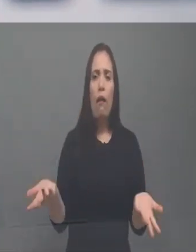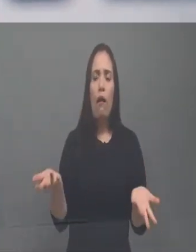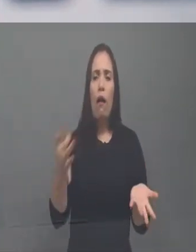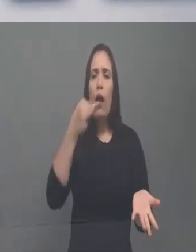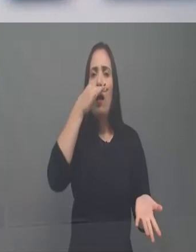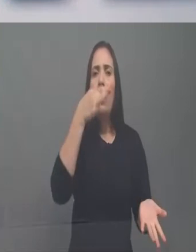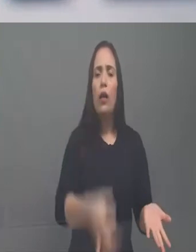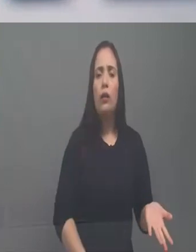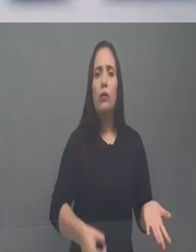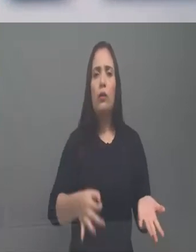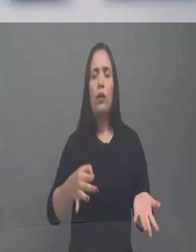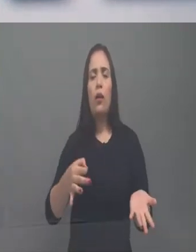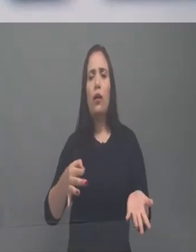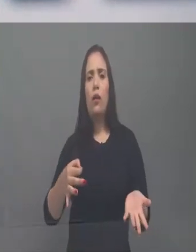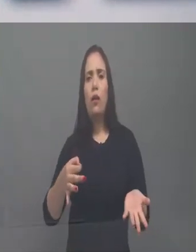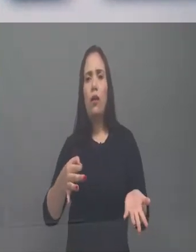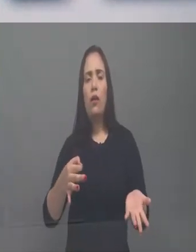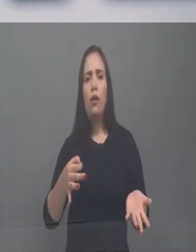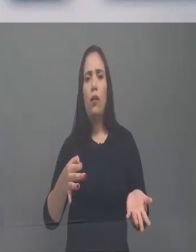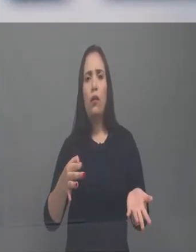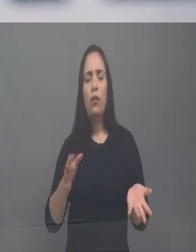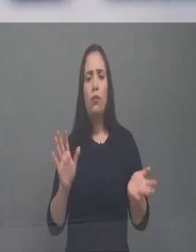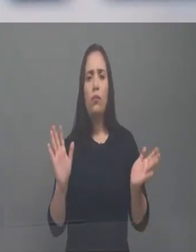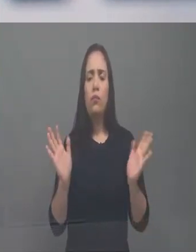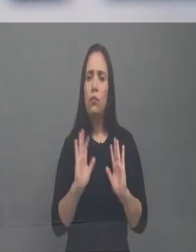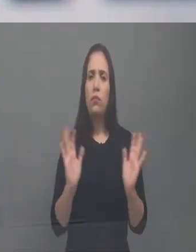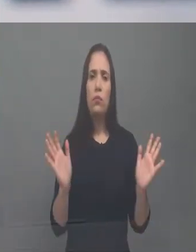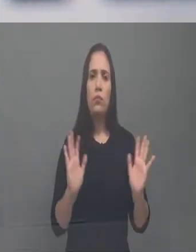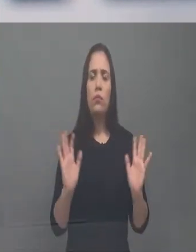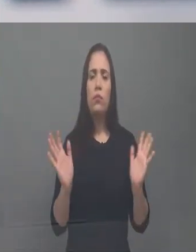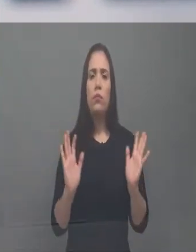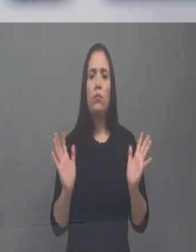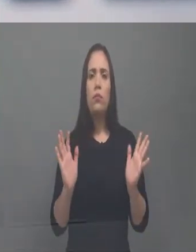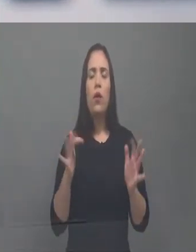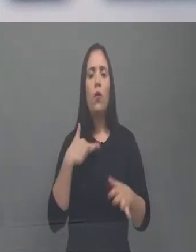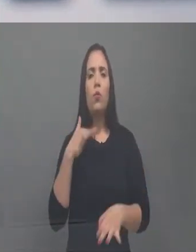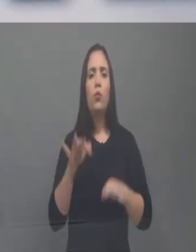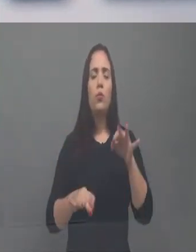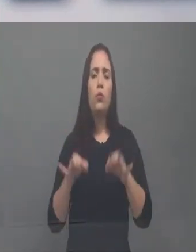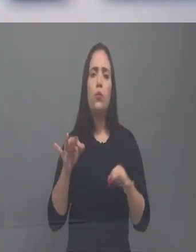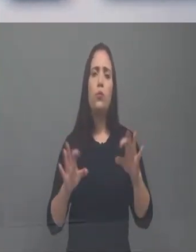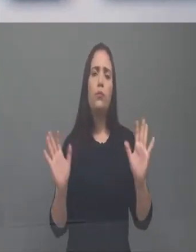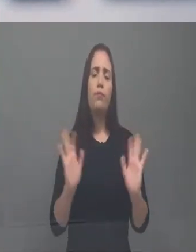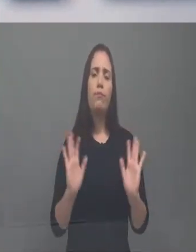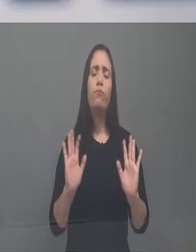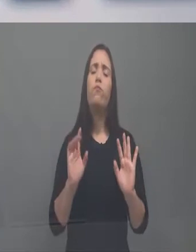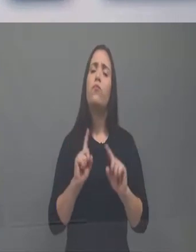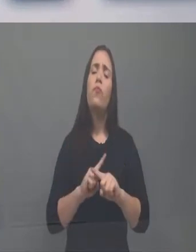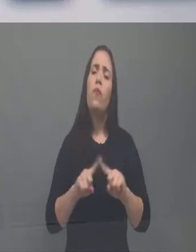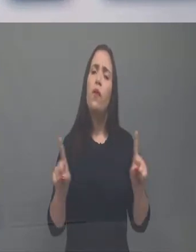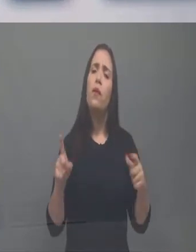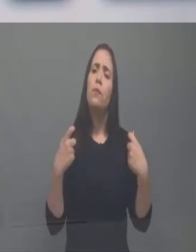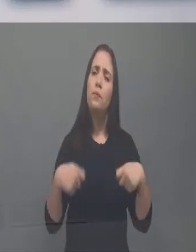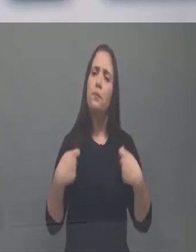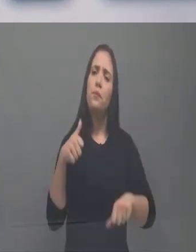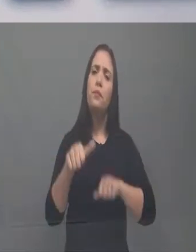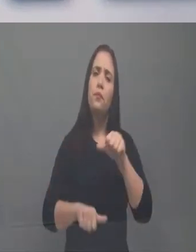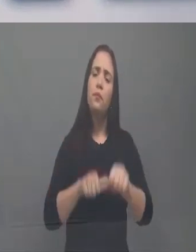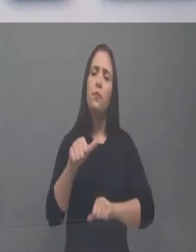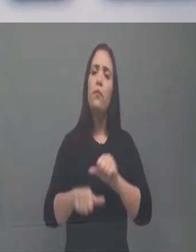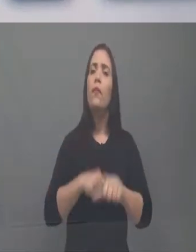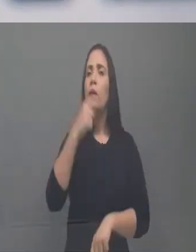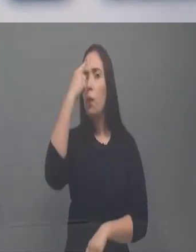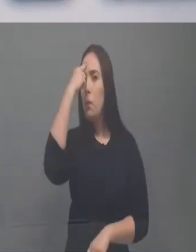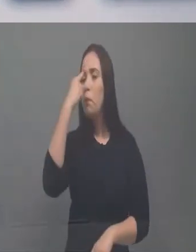CNBB, porque tomou essa atitude, está certo? Quem sou eu, para julgar ninguém, mas eu acho que precisa mudar o perfil